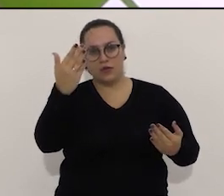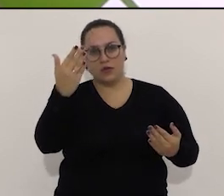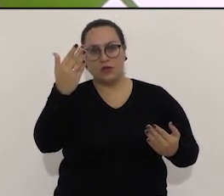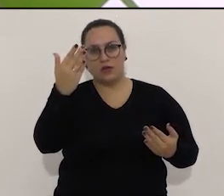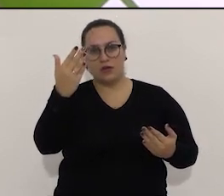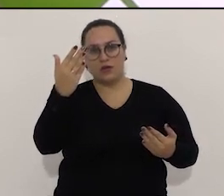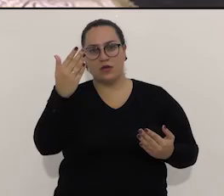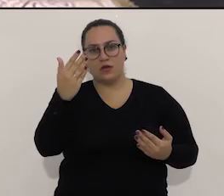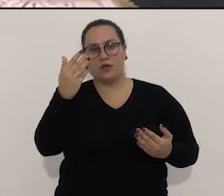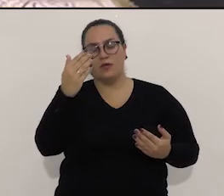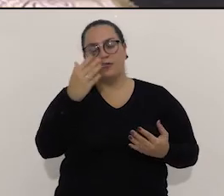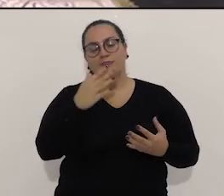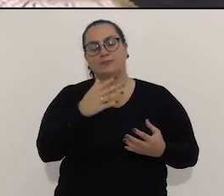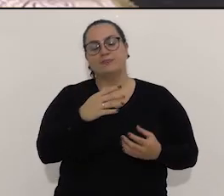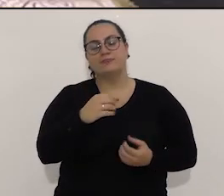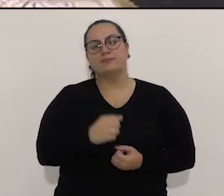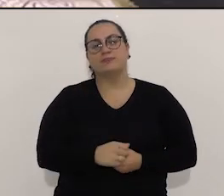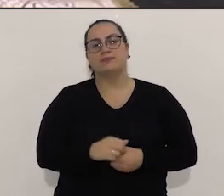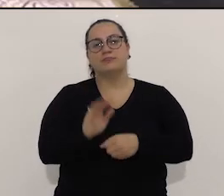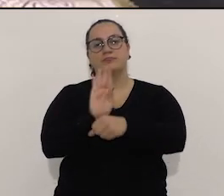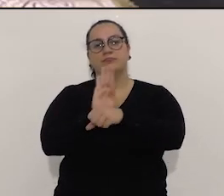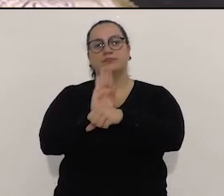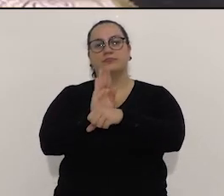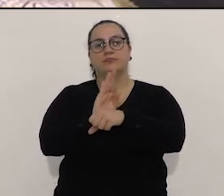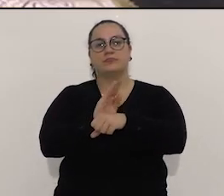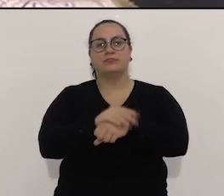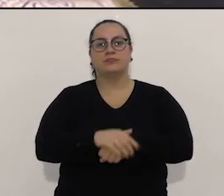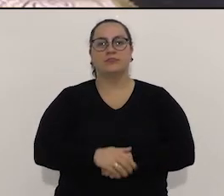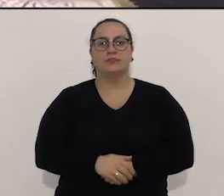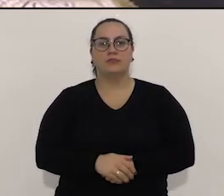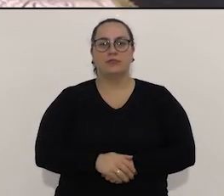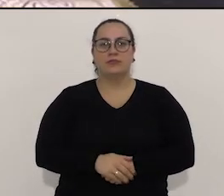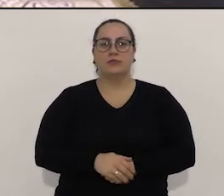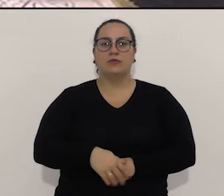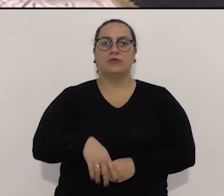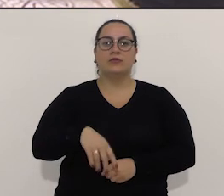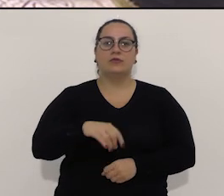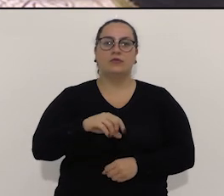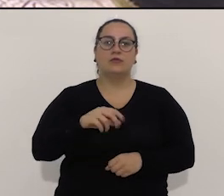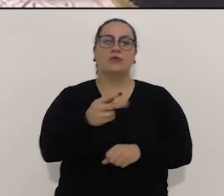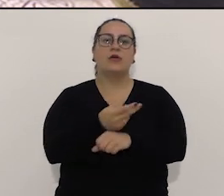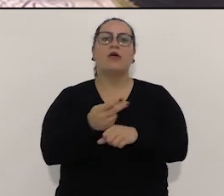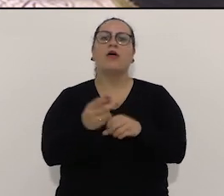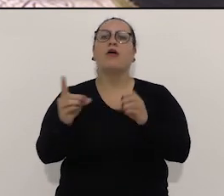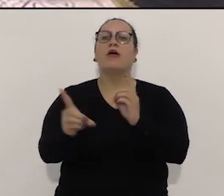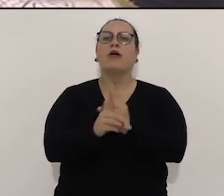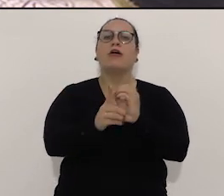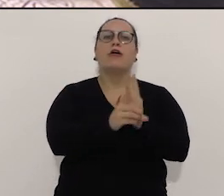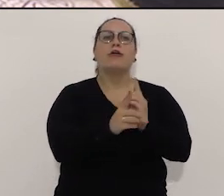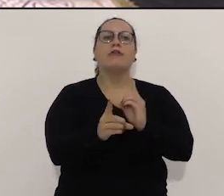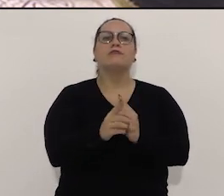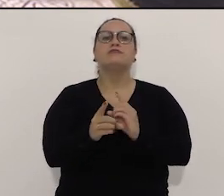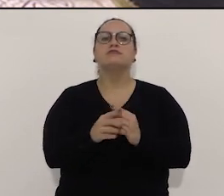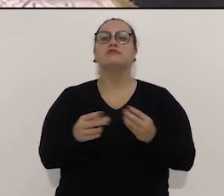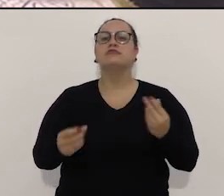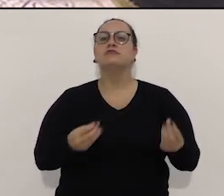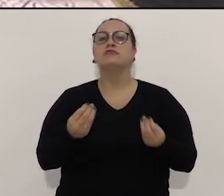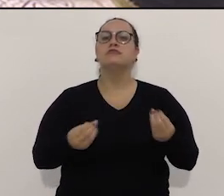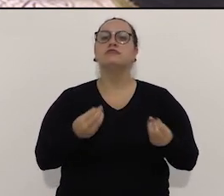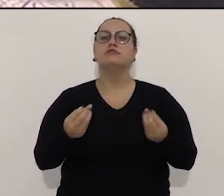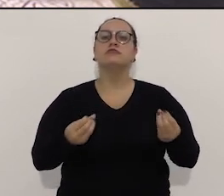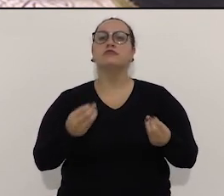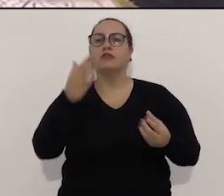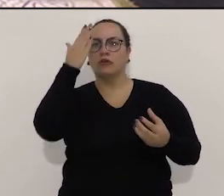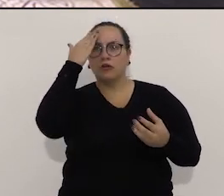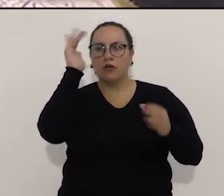aqui a do Vale Notícias, fazer um chamamento. Vamos promover um debate entre os candidatos. Qual é o problema? A democracia está para isso.